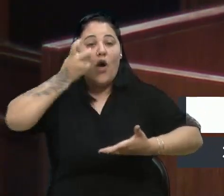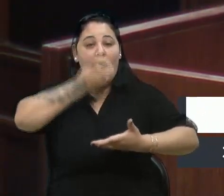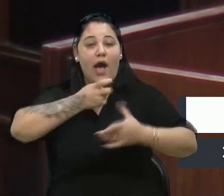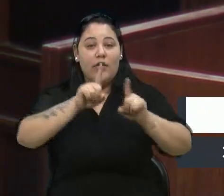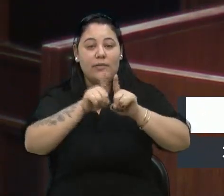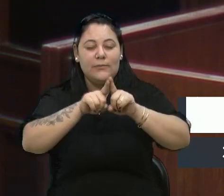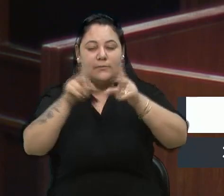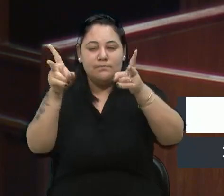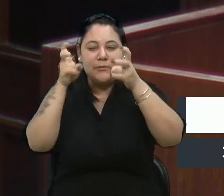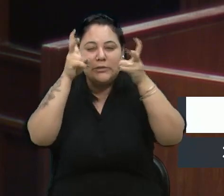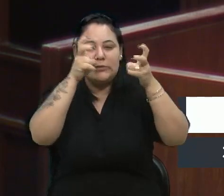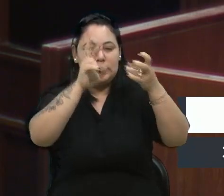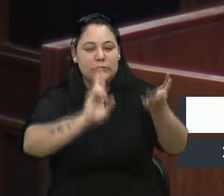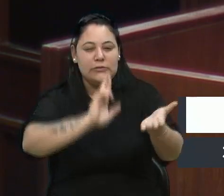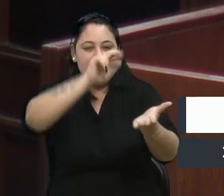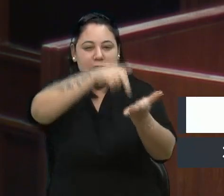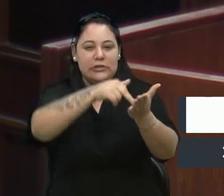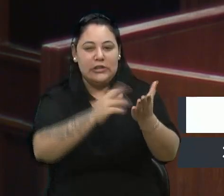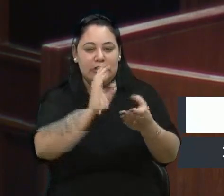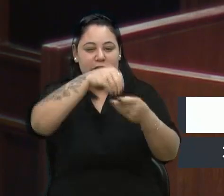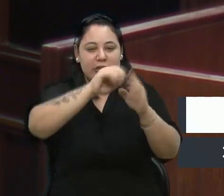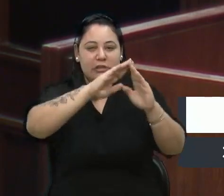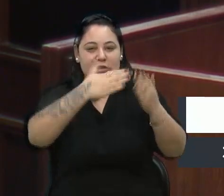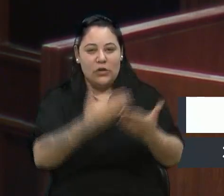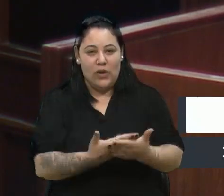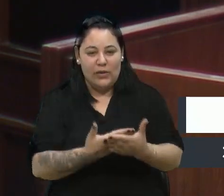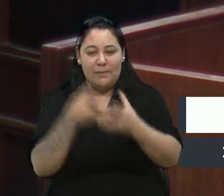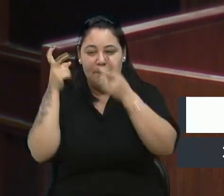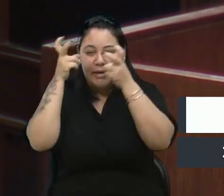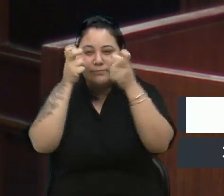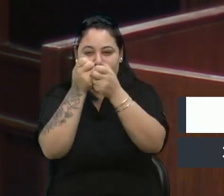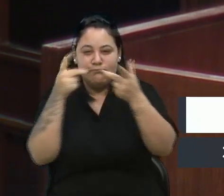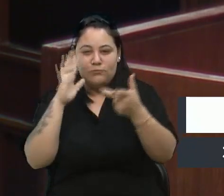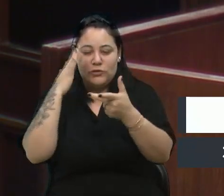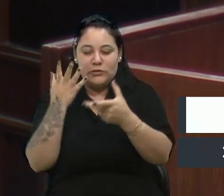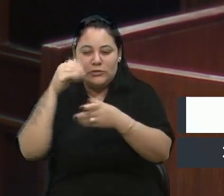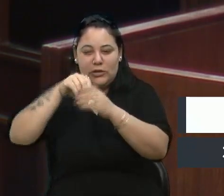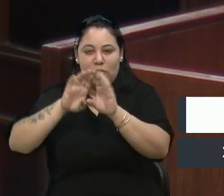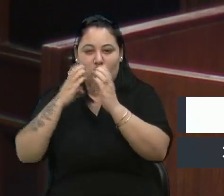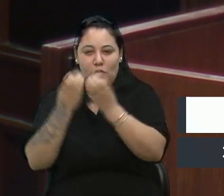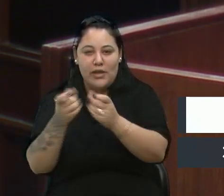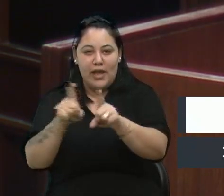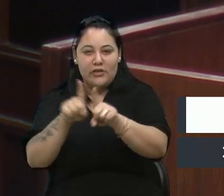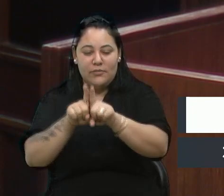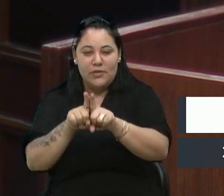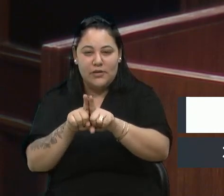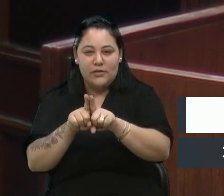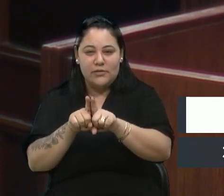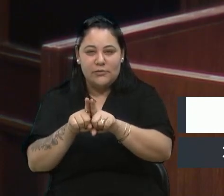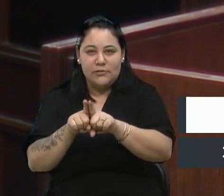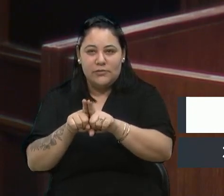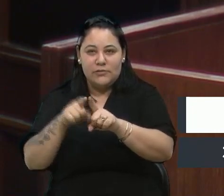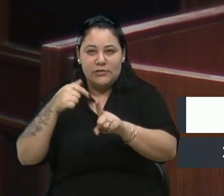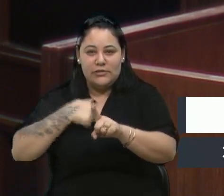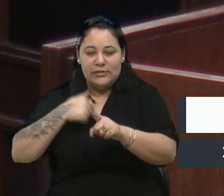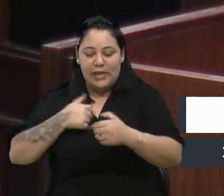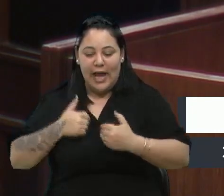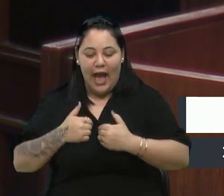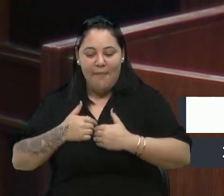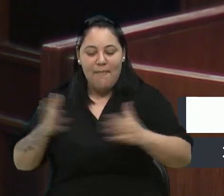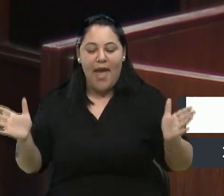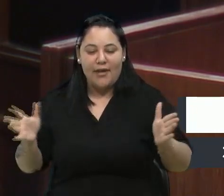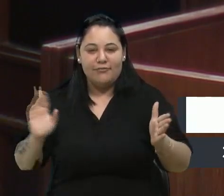percepção da realidade da escola, da sua comunidade, o fato de colocar-se à disposição para